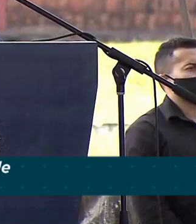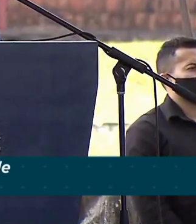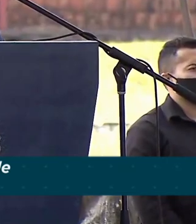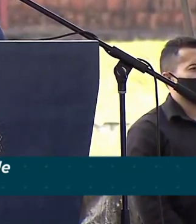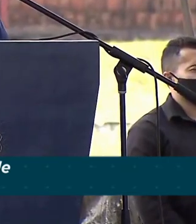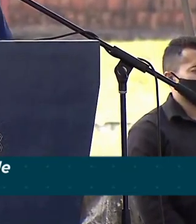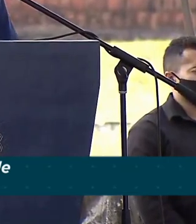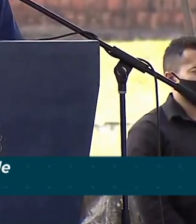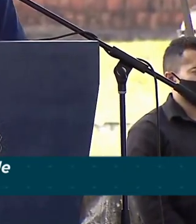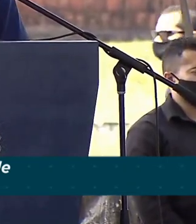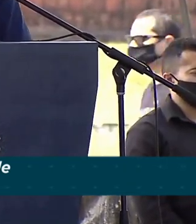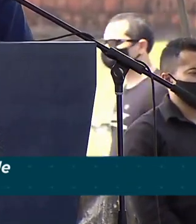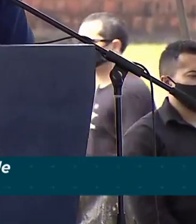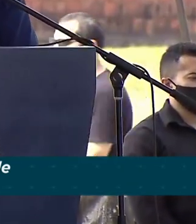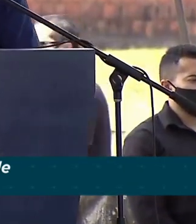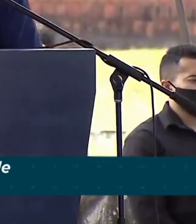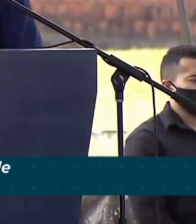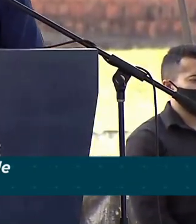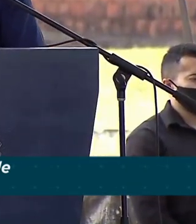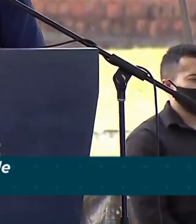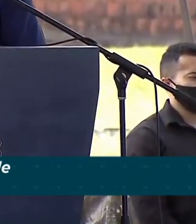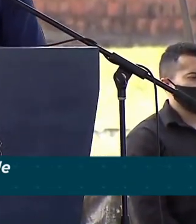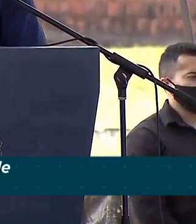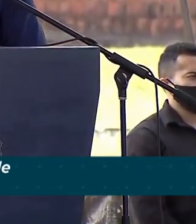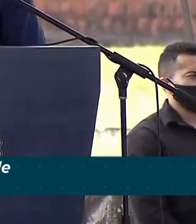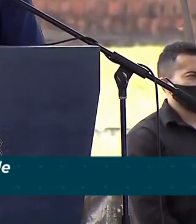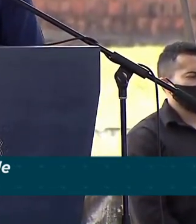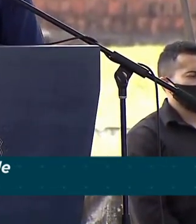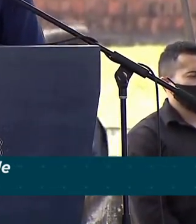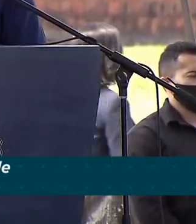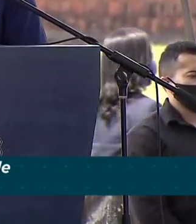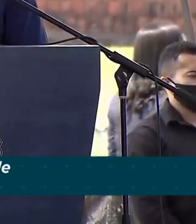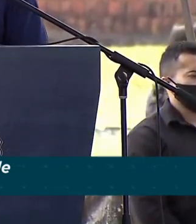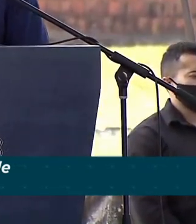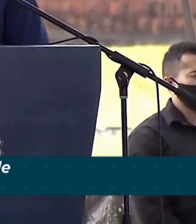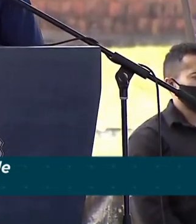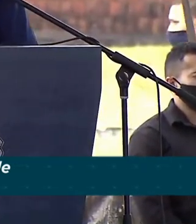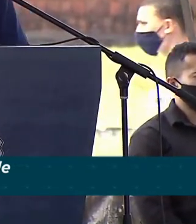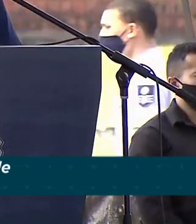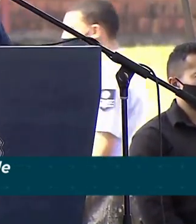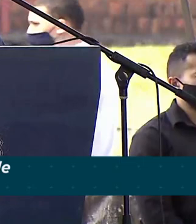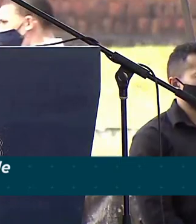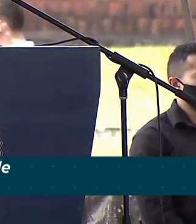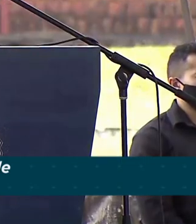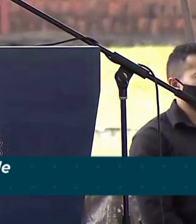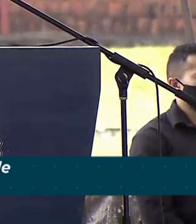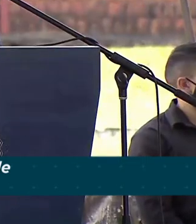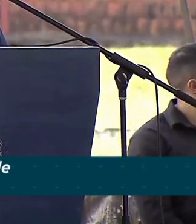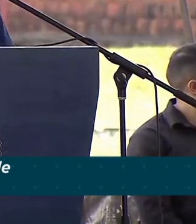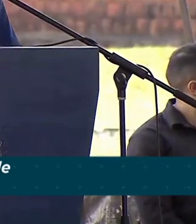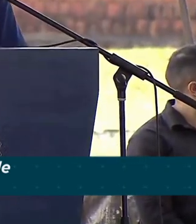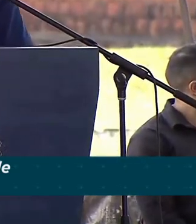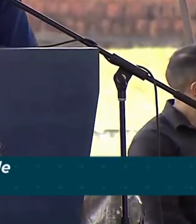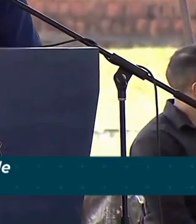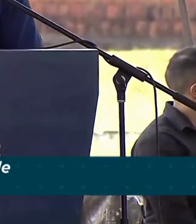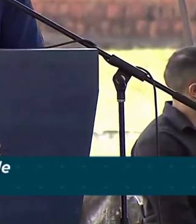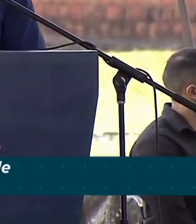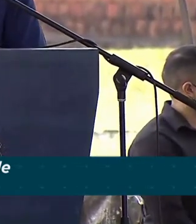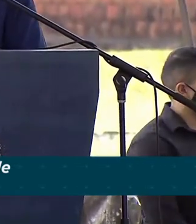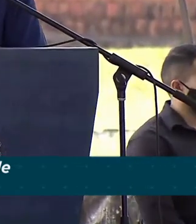tráfico de drogas e armas ilegais. E vale a pena lembrar, não por coincidência,